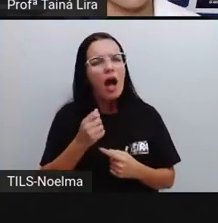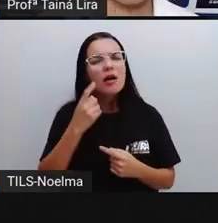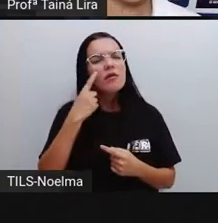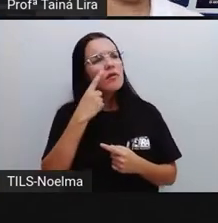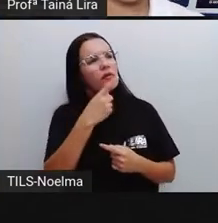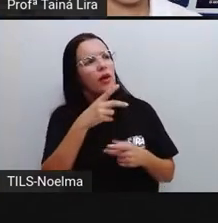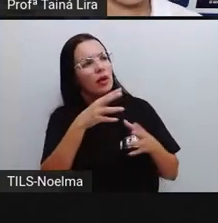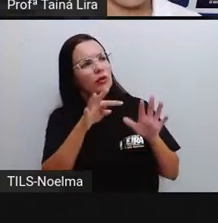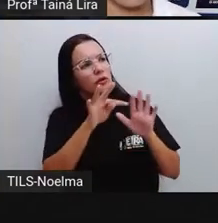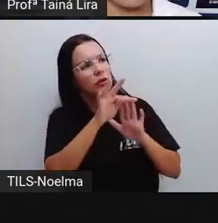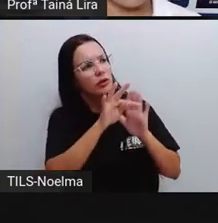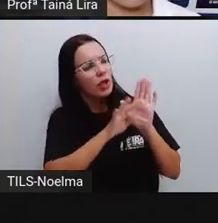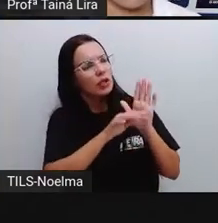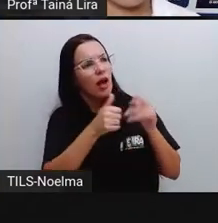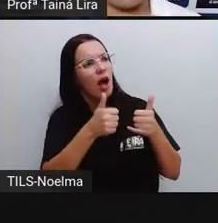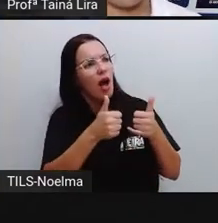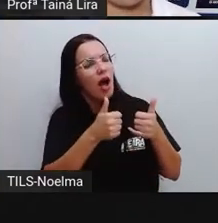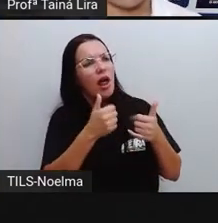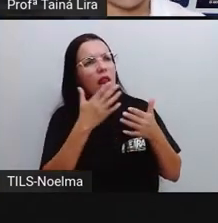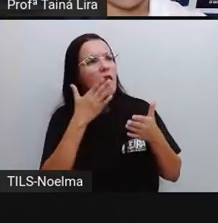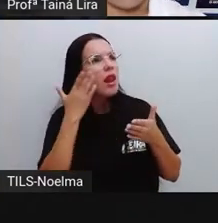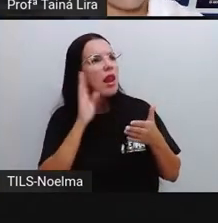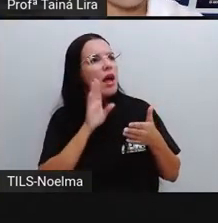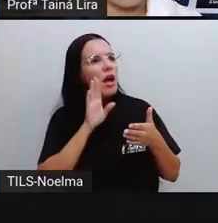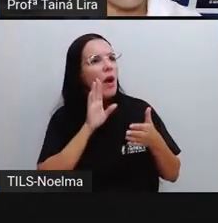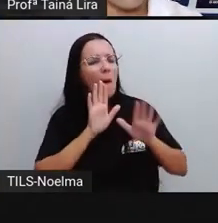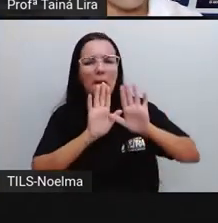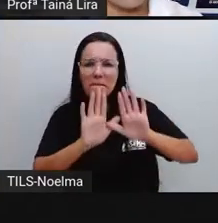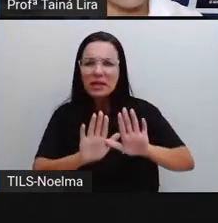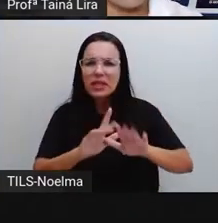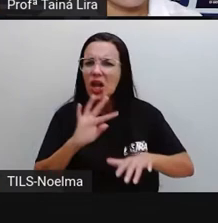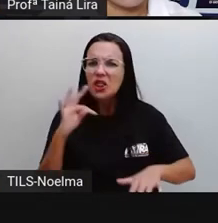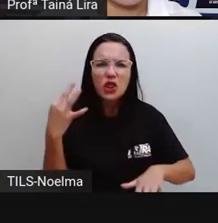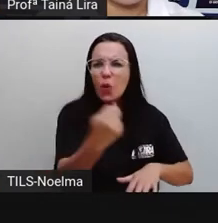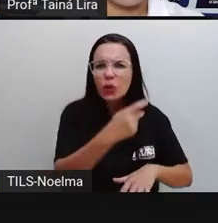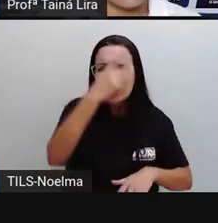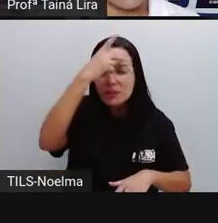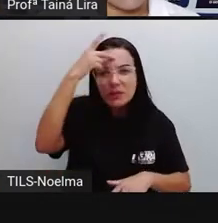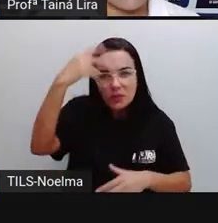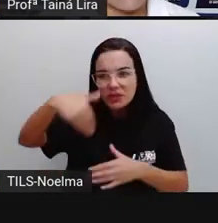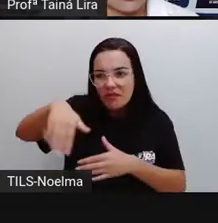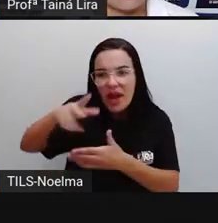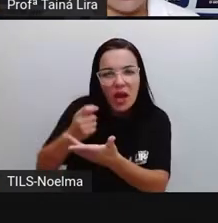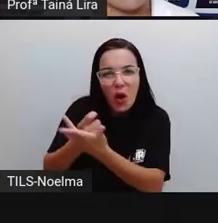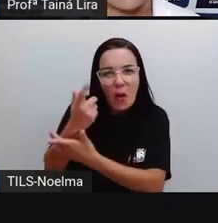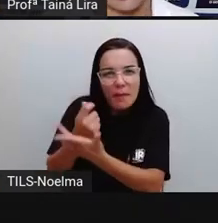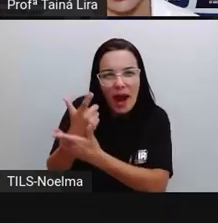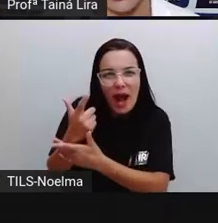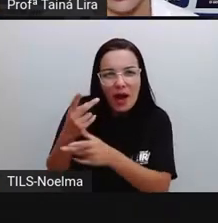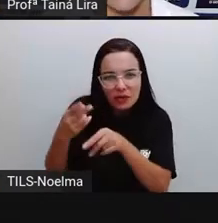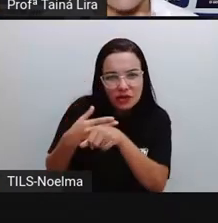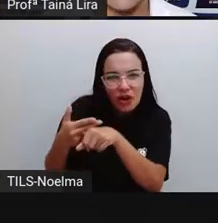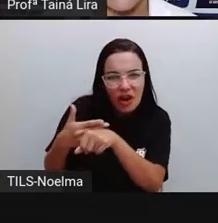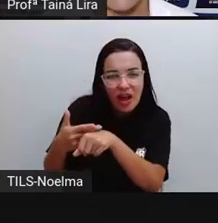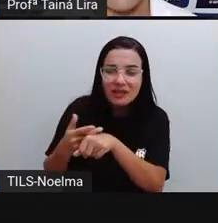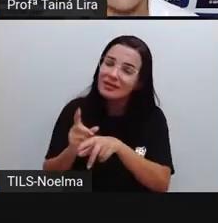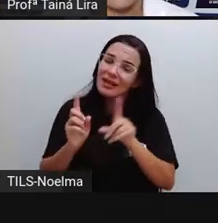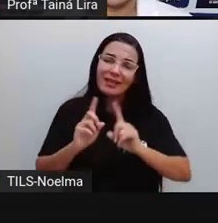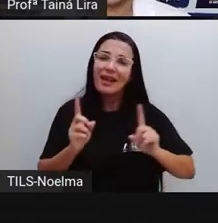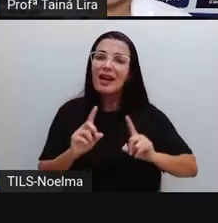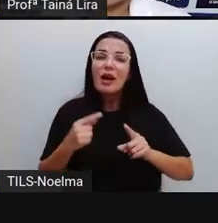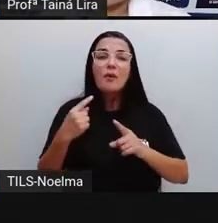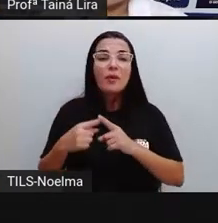Mas será que todo mundo ali vai comprar o chocolate? Será que esse texto é para todo mundo? Não,